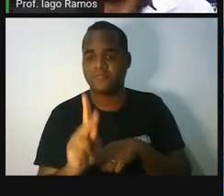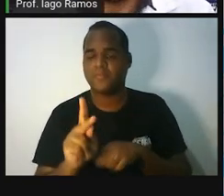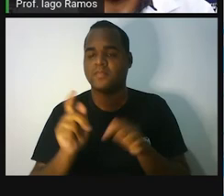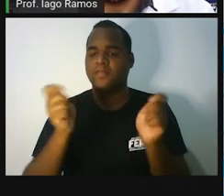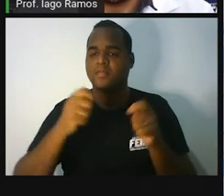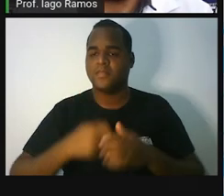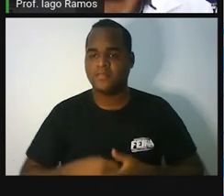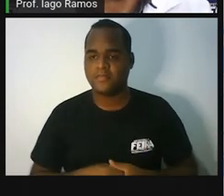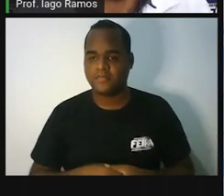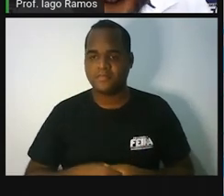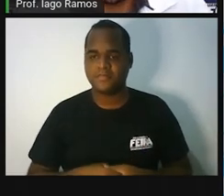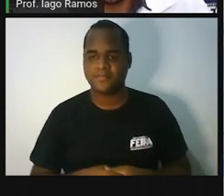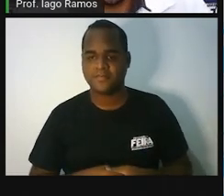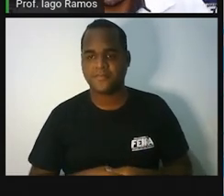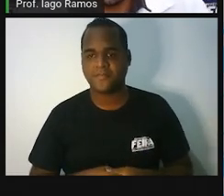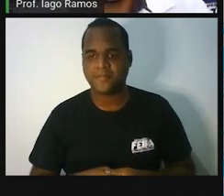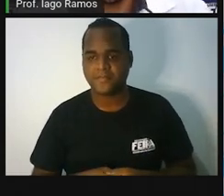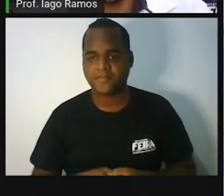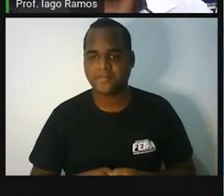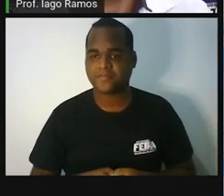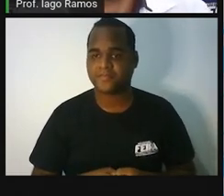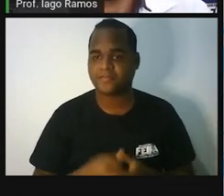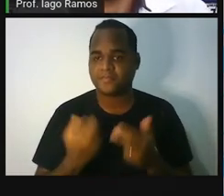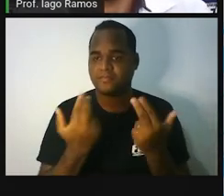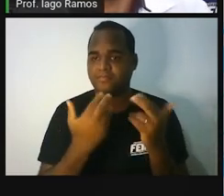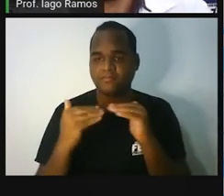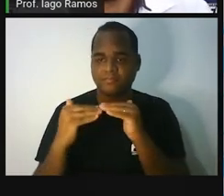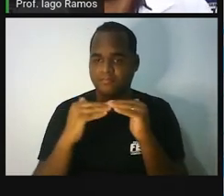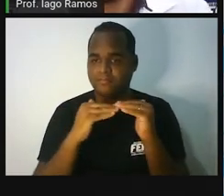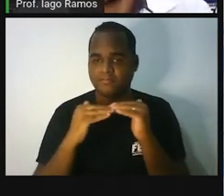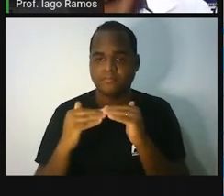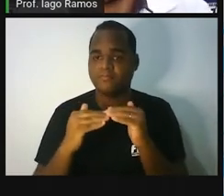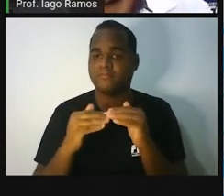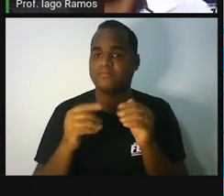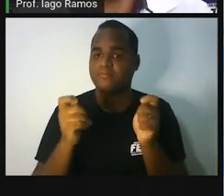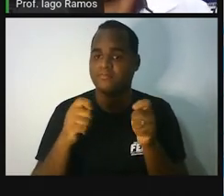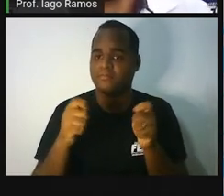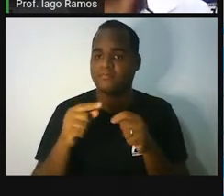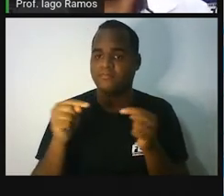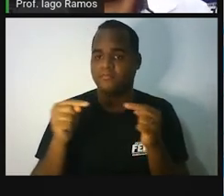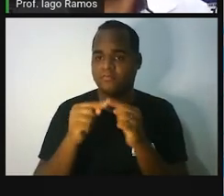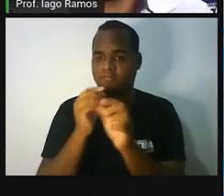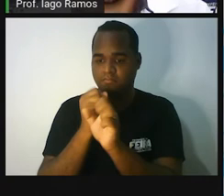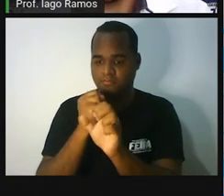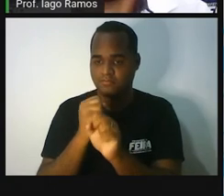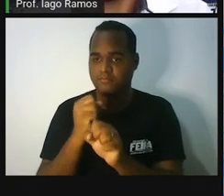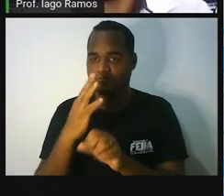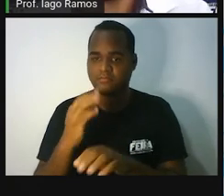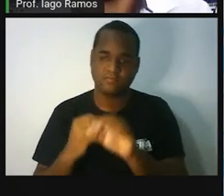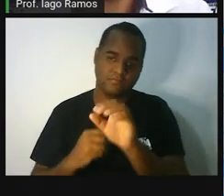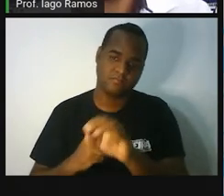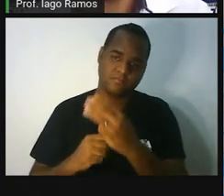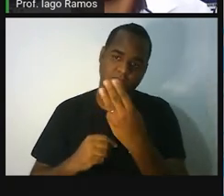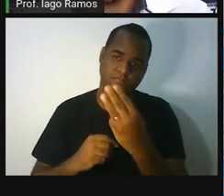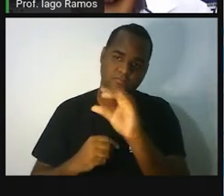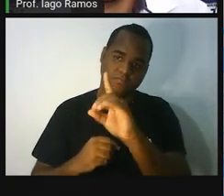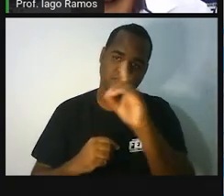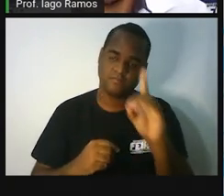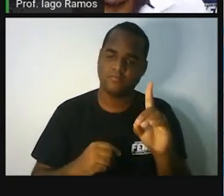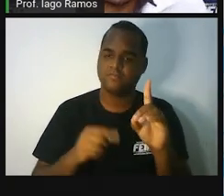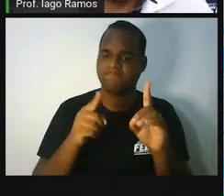bom? Ou sozinho. Então, em uma igualdade, se somar 3 no lado direito, é